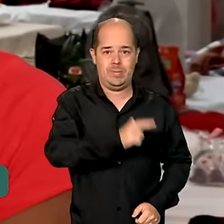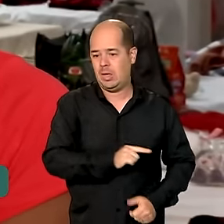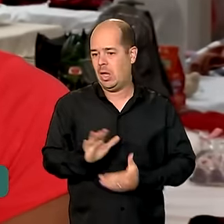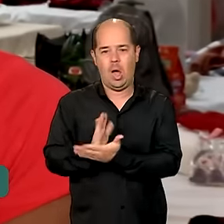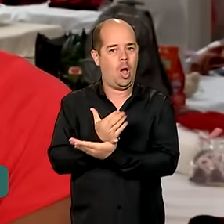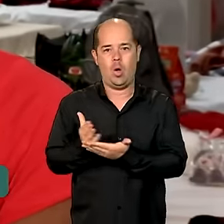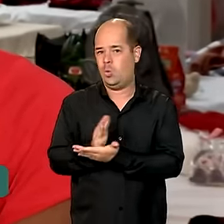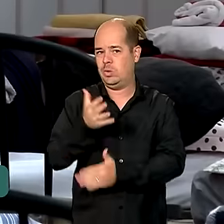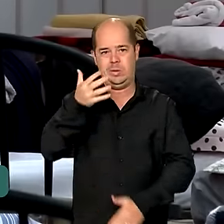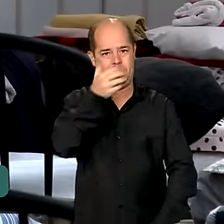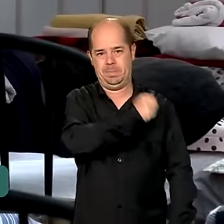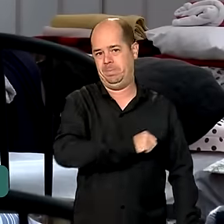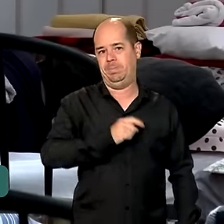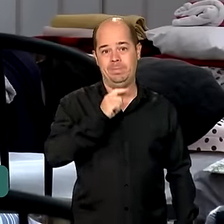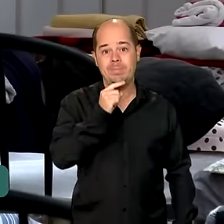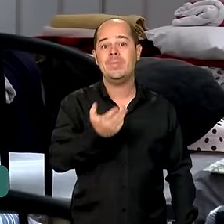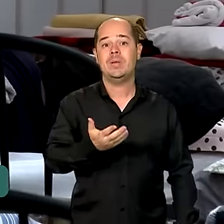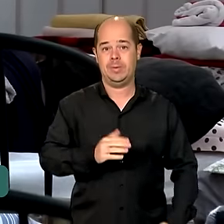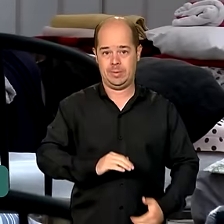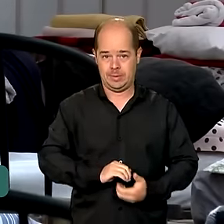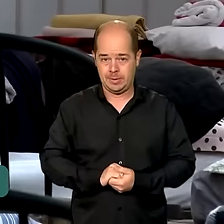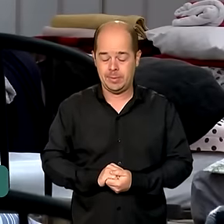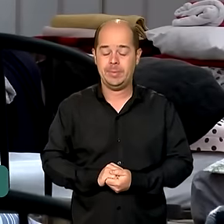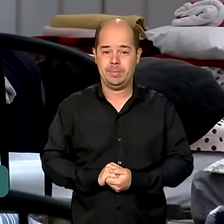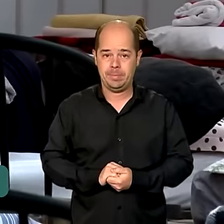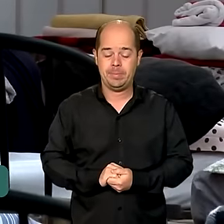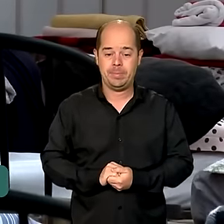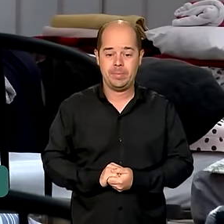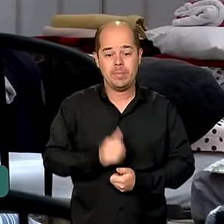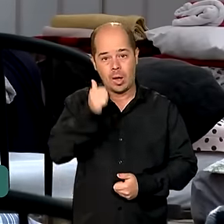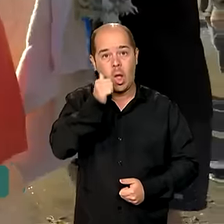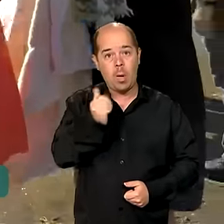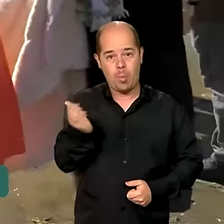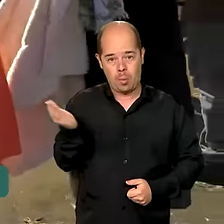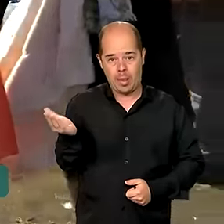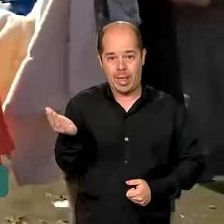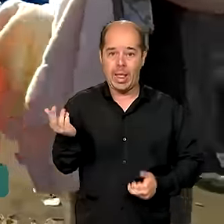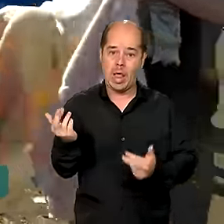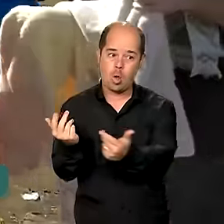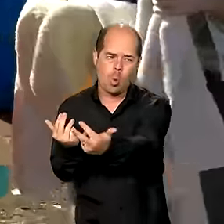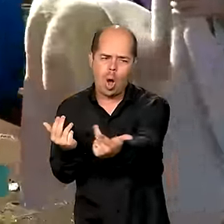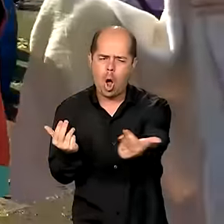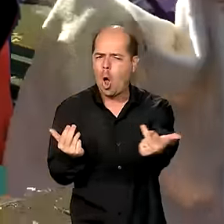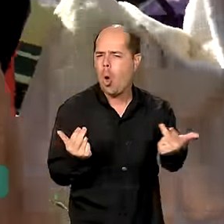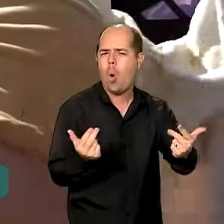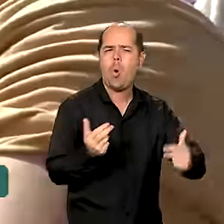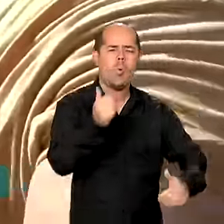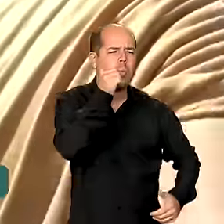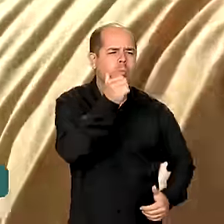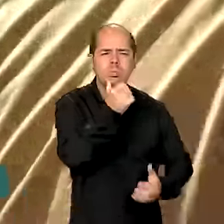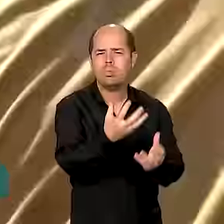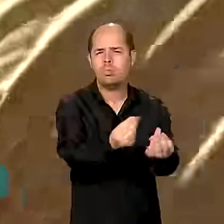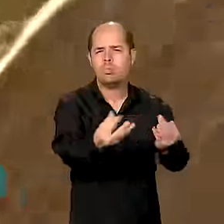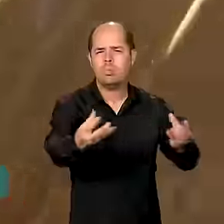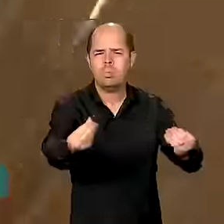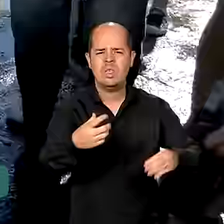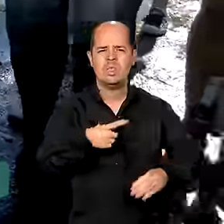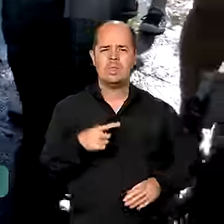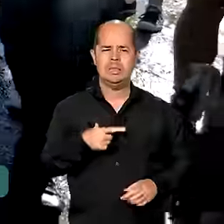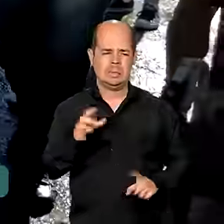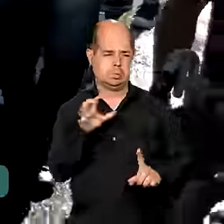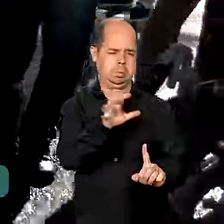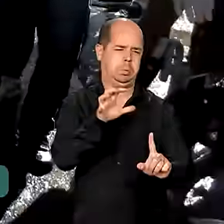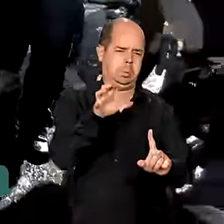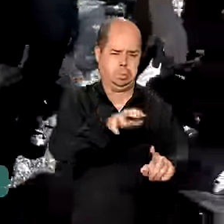sorte que eu tive. Assim como Matilde, milhares de mulheres foram afetadas com as fortes chuvas no Rio Grande do